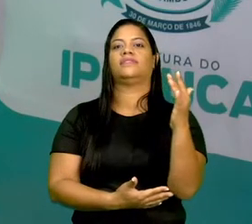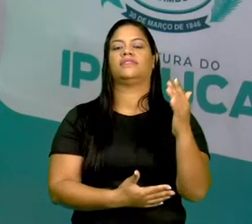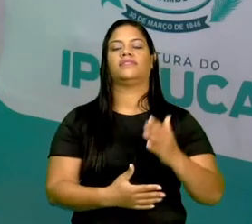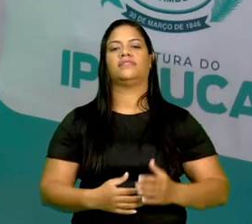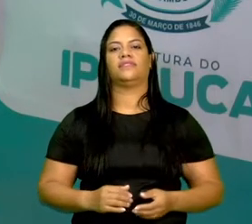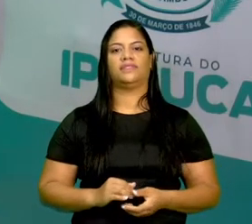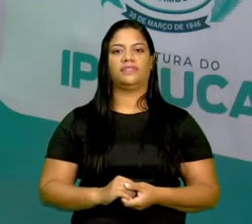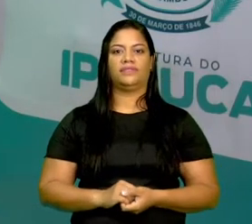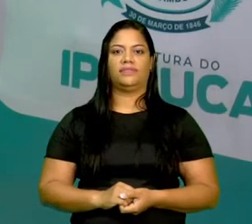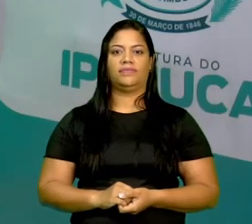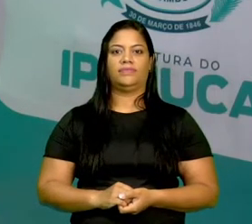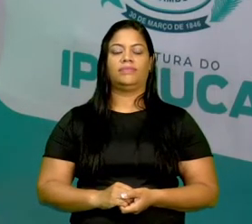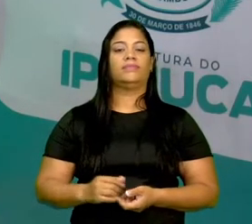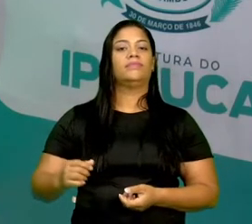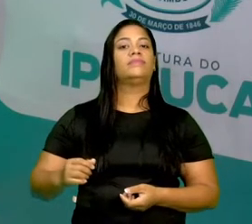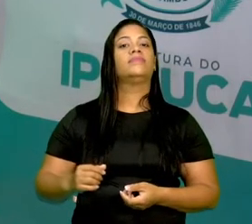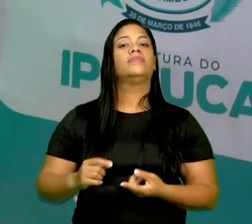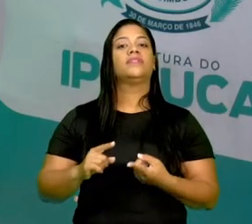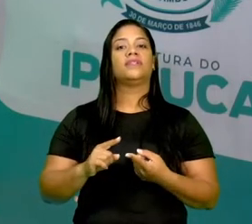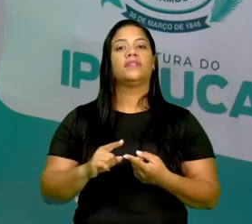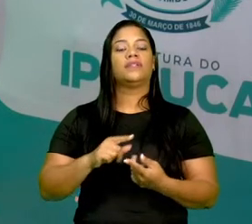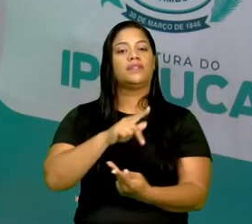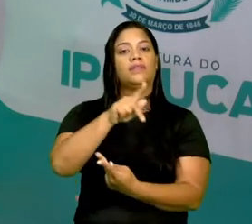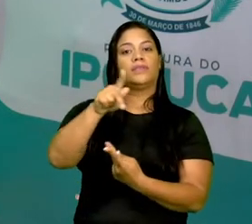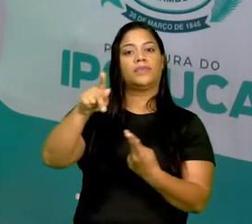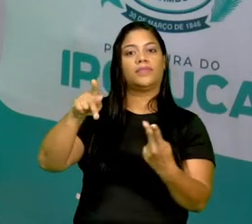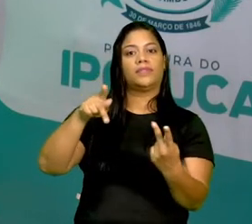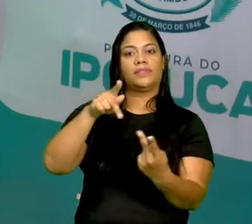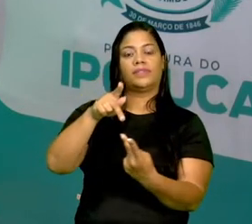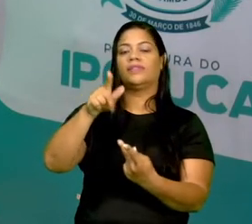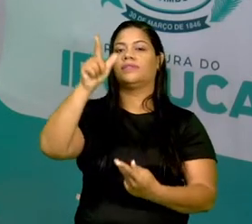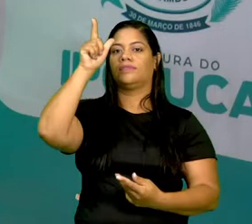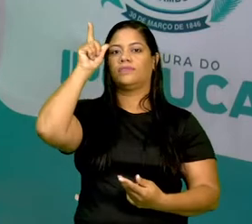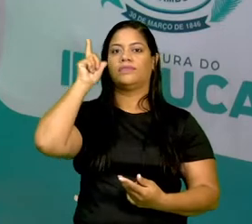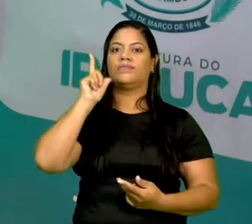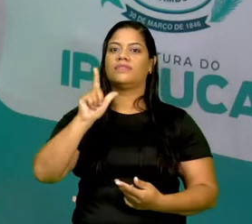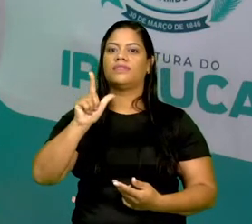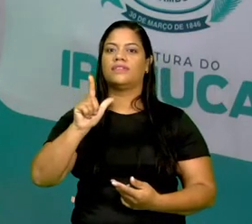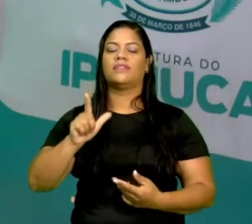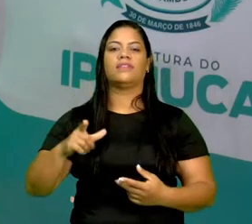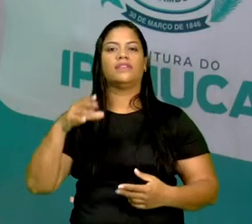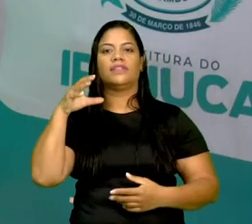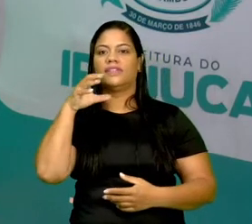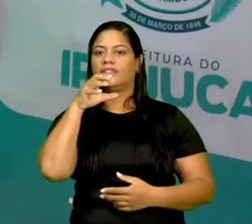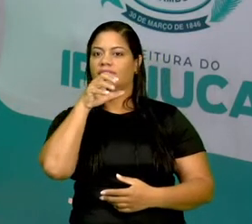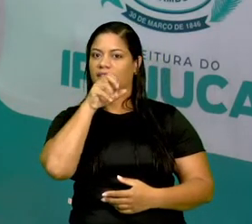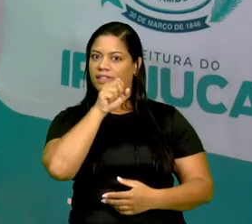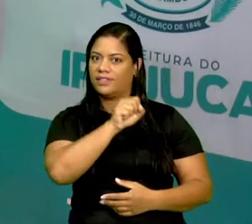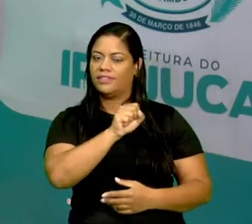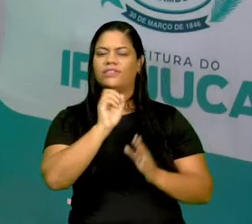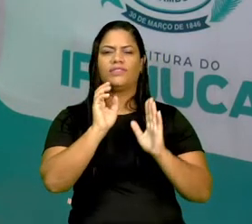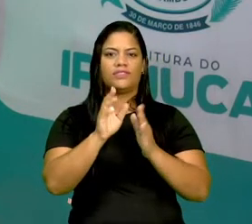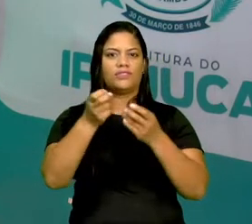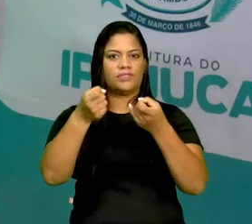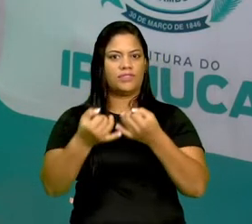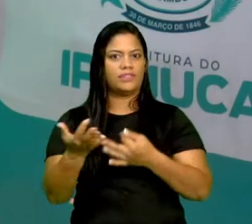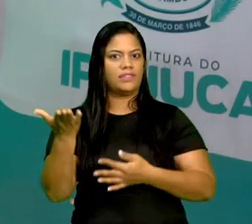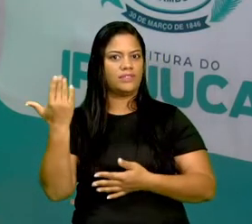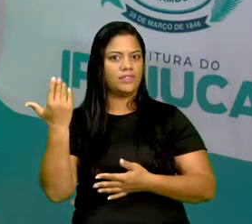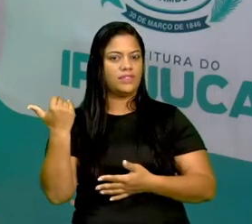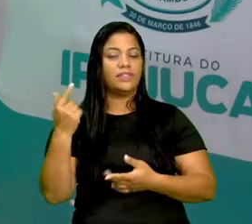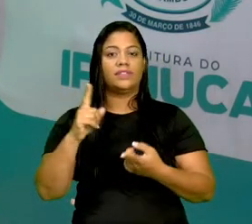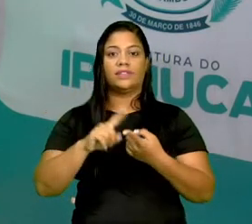É através dele que o planeta consegue ficar aquecido, como a gente já tinha falado. E as